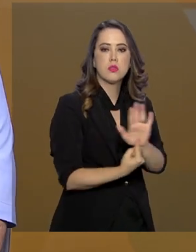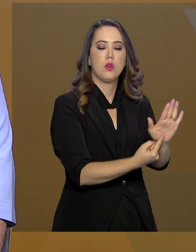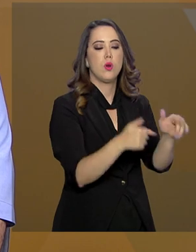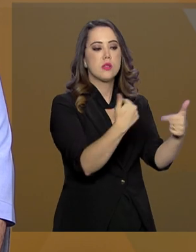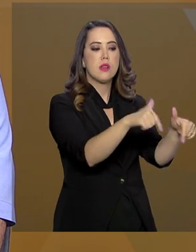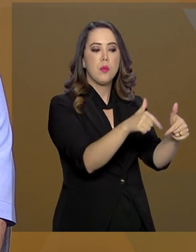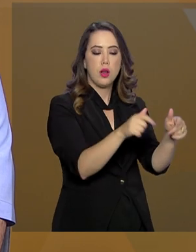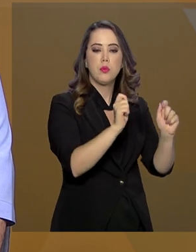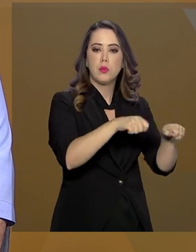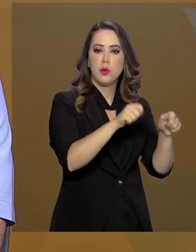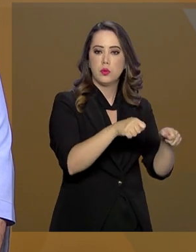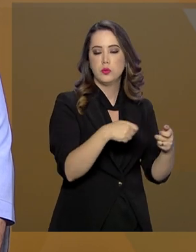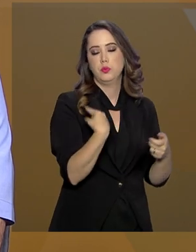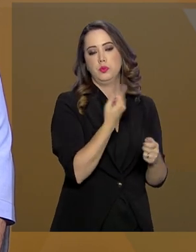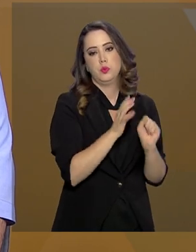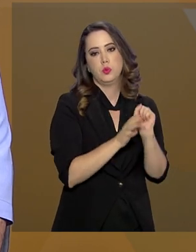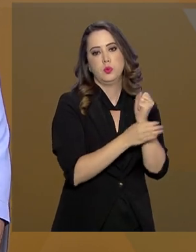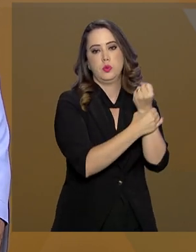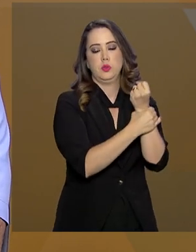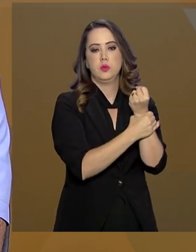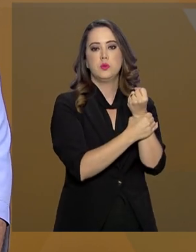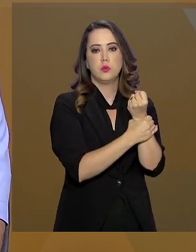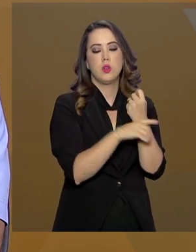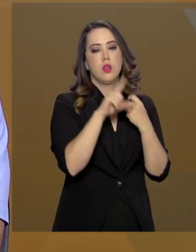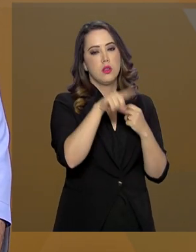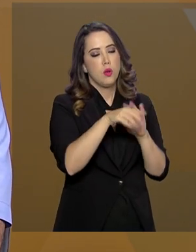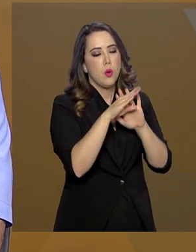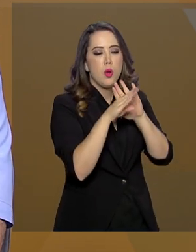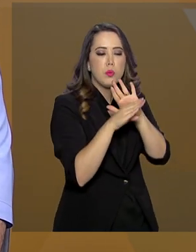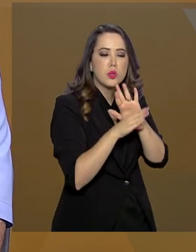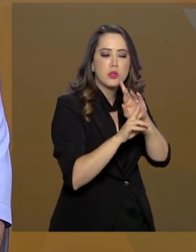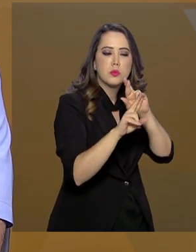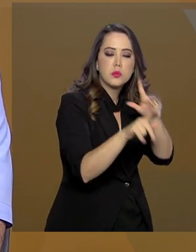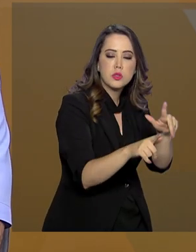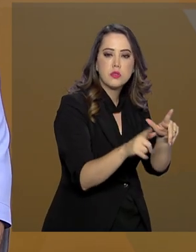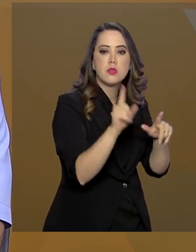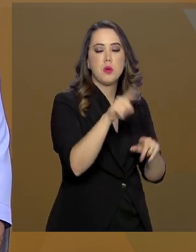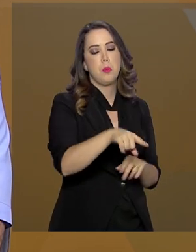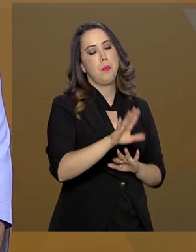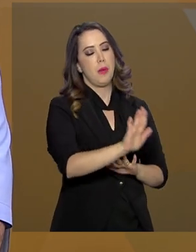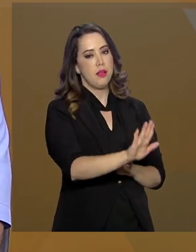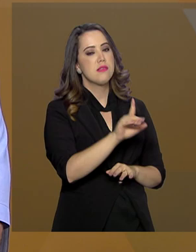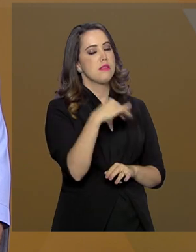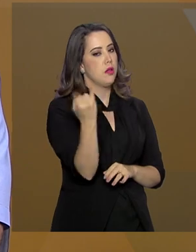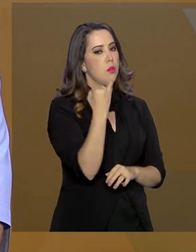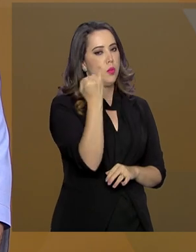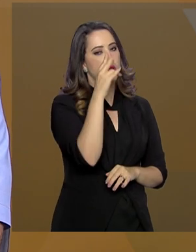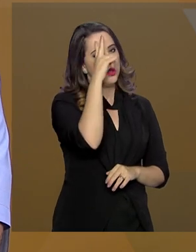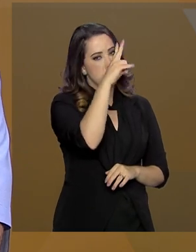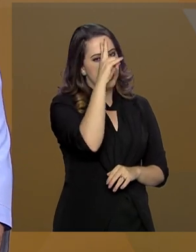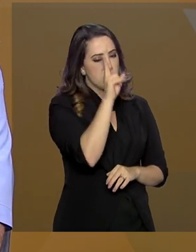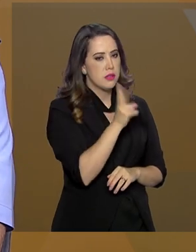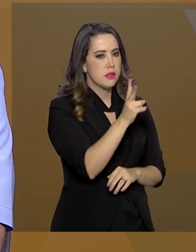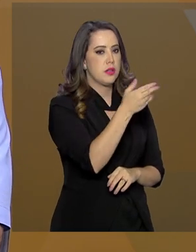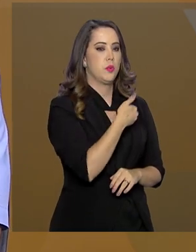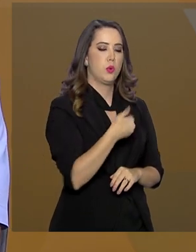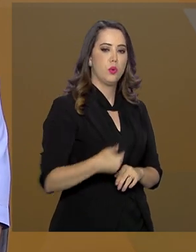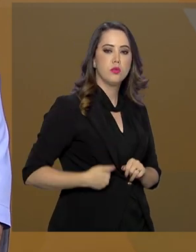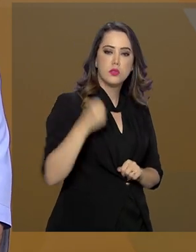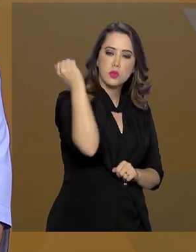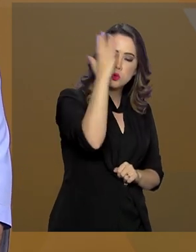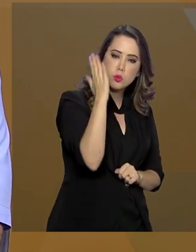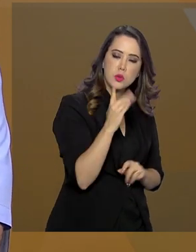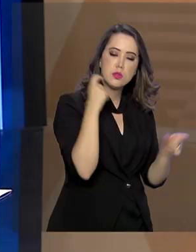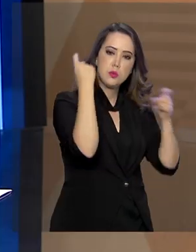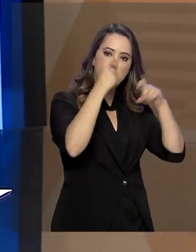nossos órgãos de segurança pública. Então, é um programa diferenciado nessa linha. Mas é importante lembrar, Paulo, que sempre o governo brasileiro teve preocupações com a